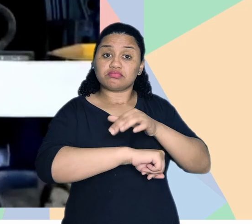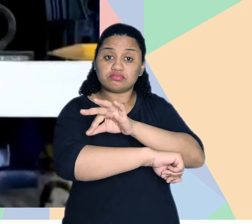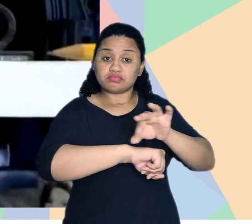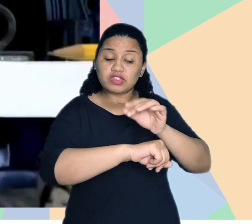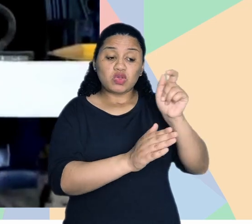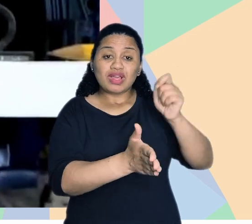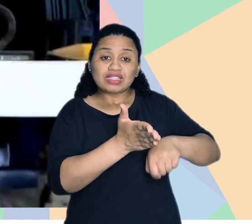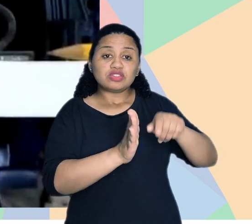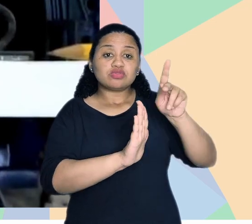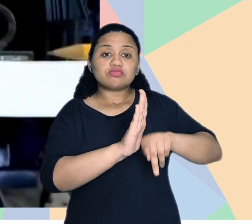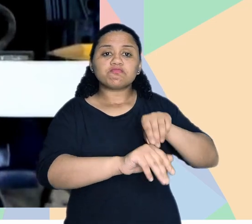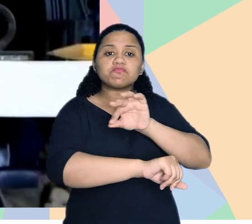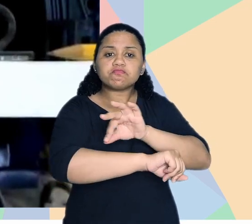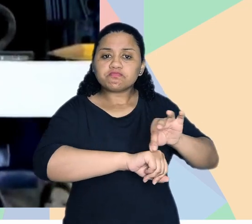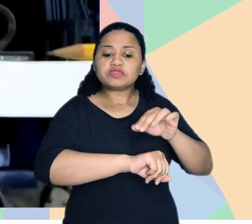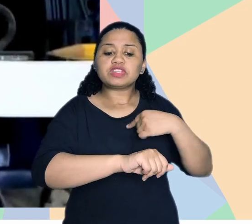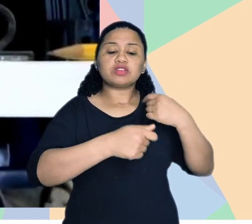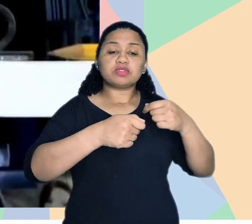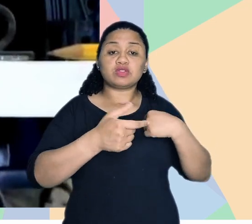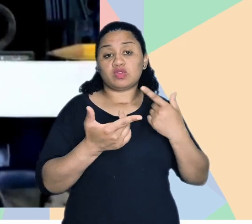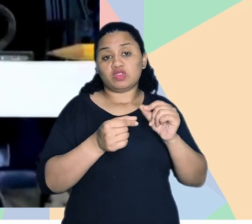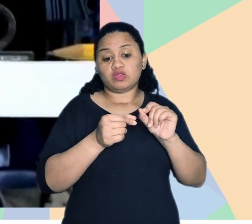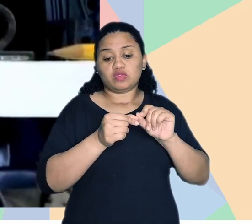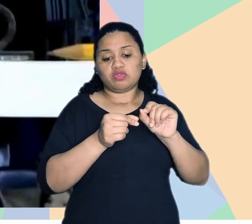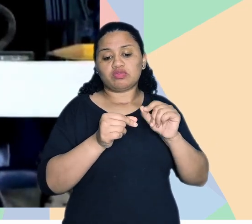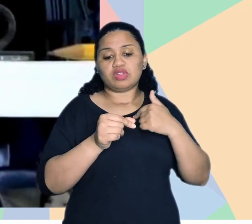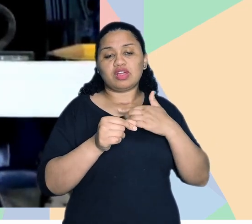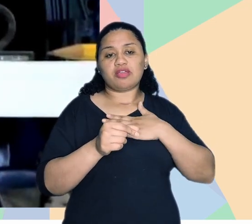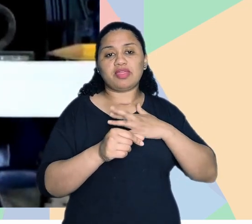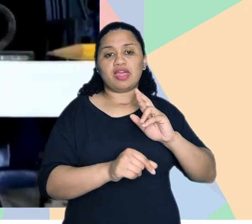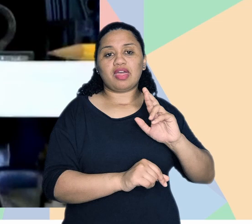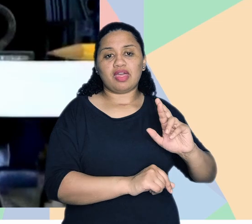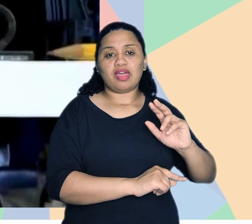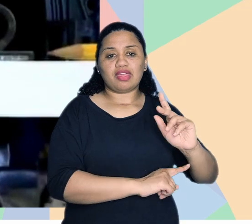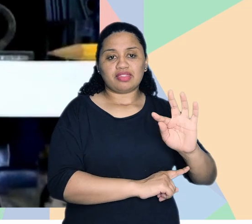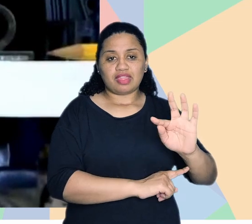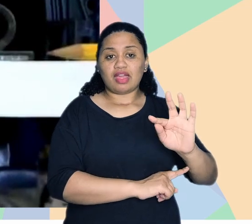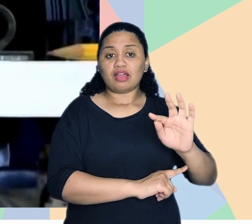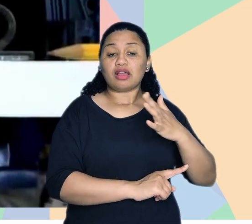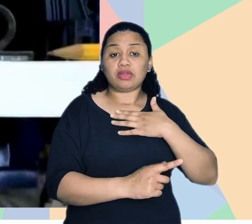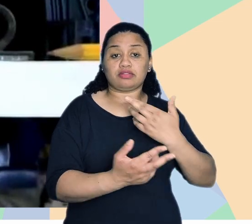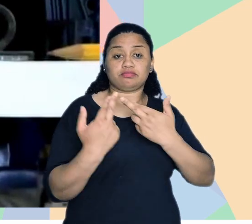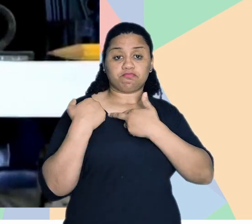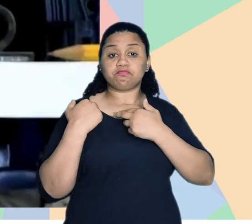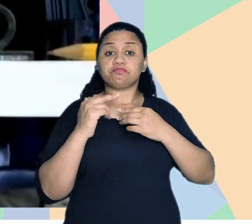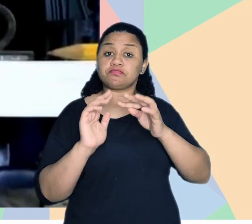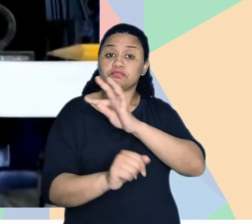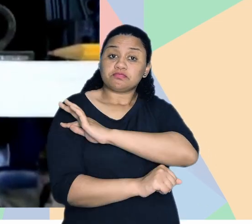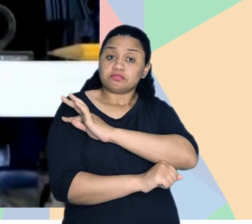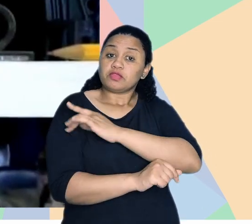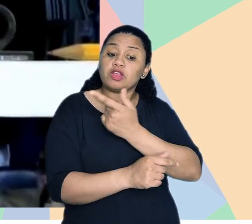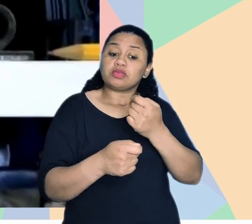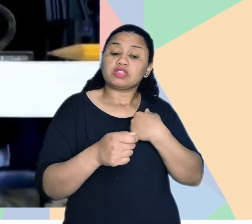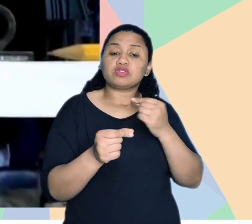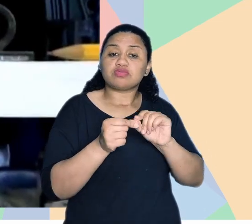eu assino um projeto arquitetônico, eu preciso lá, quando eu vou emitir a minha RRT, a minha responsabilidade técnica,